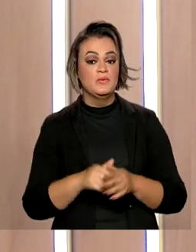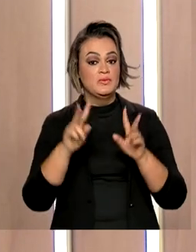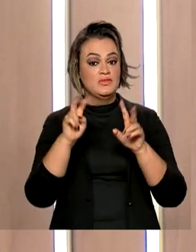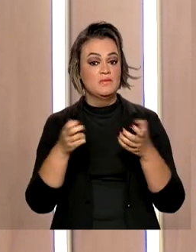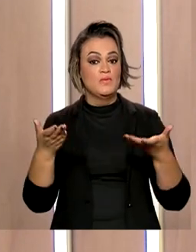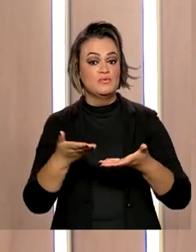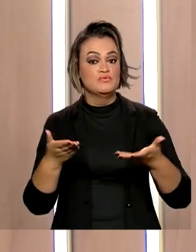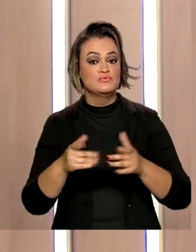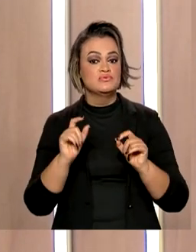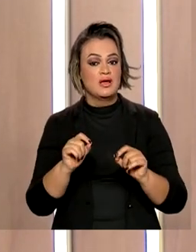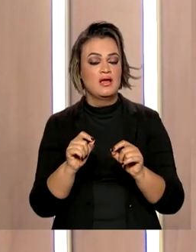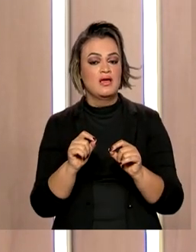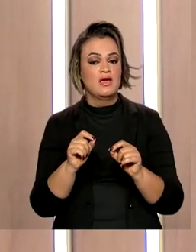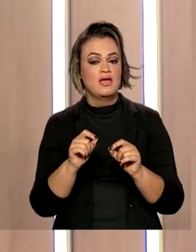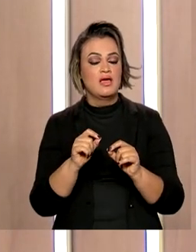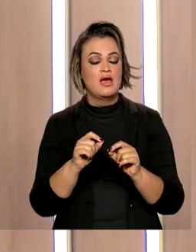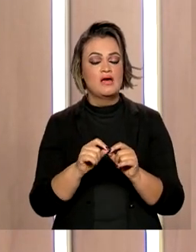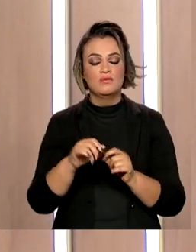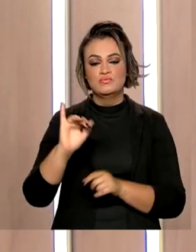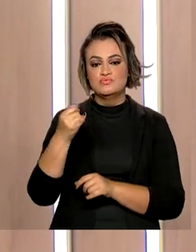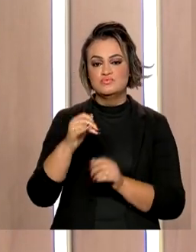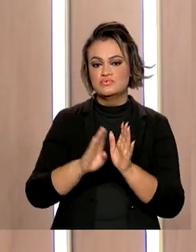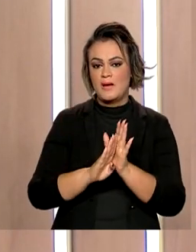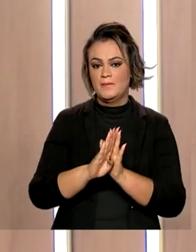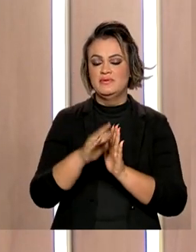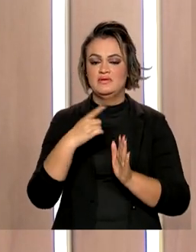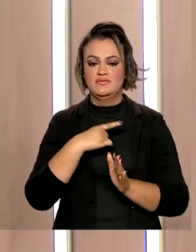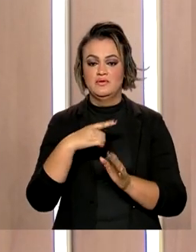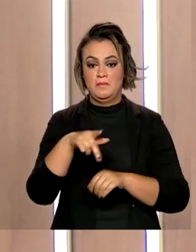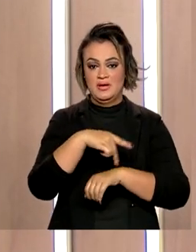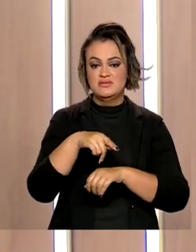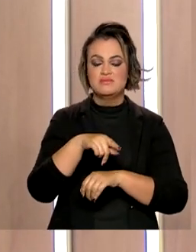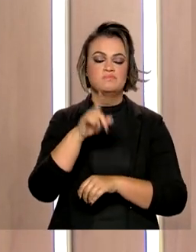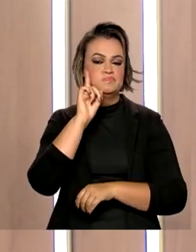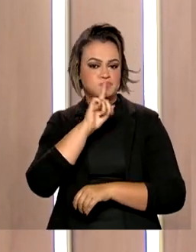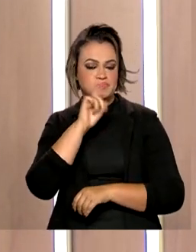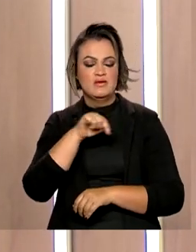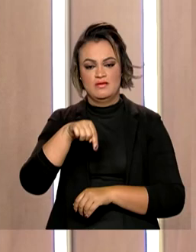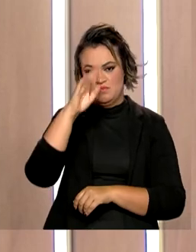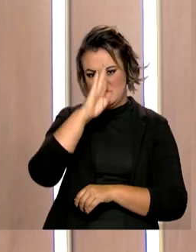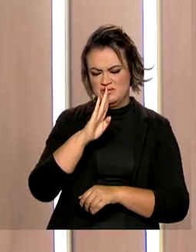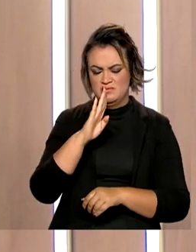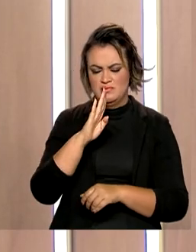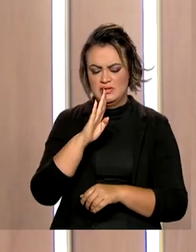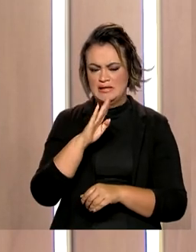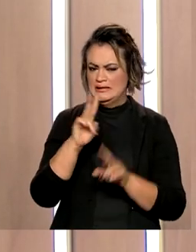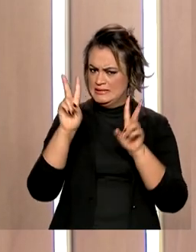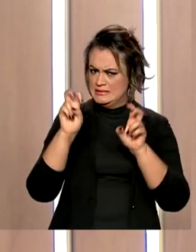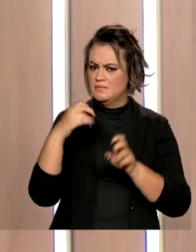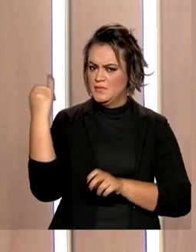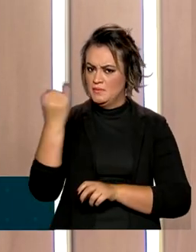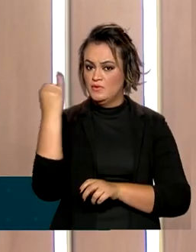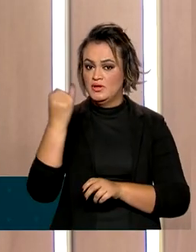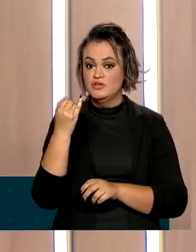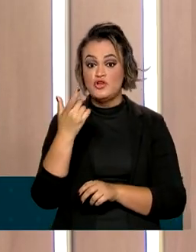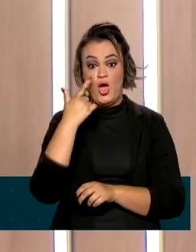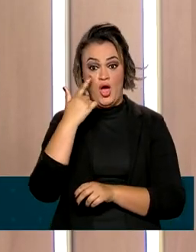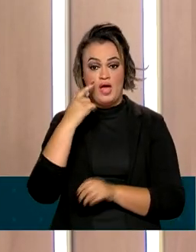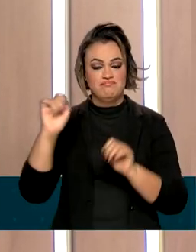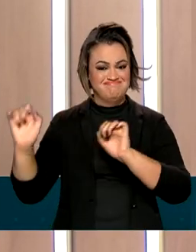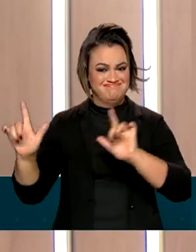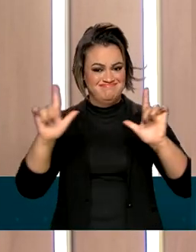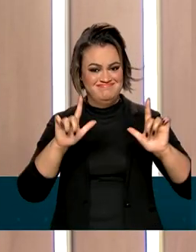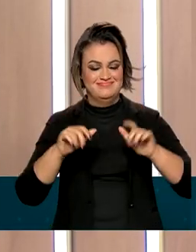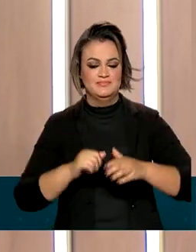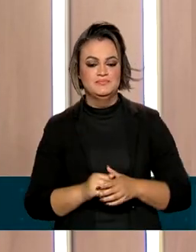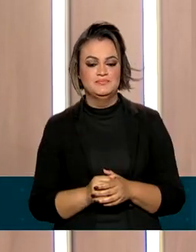nosso tema de hoje é o aumento da taxa de juros nos Estados Unidos e no Brasil. E para tratar de um tema tão importante, a nossa equipe preparou